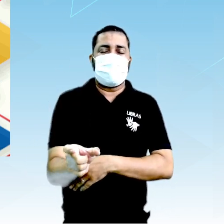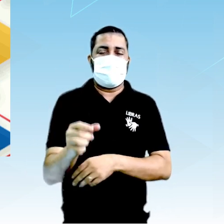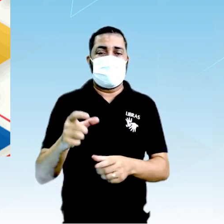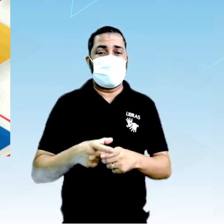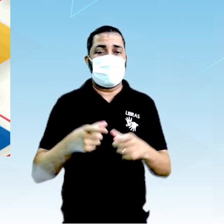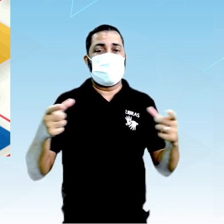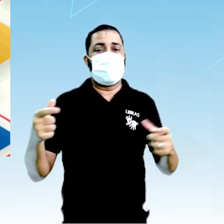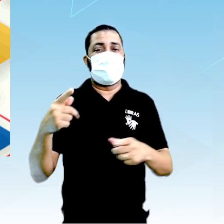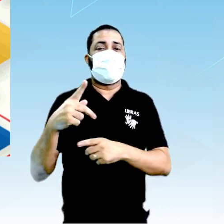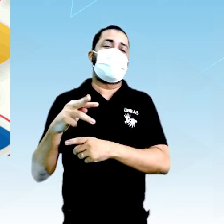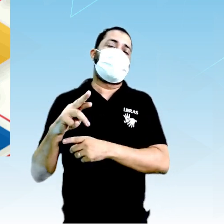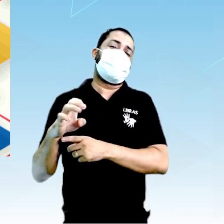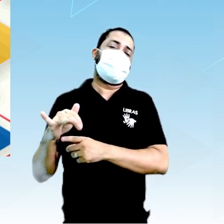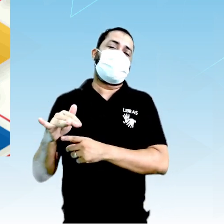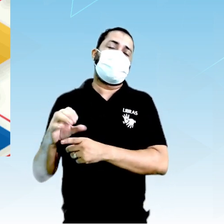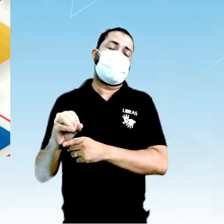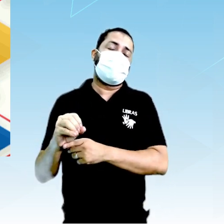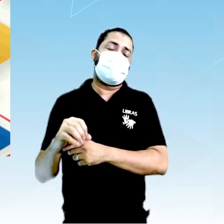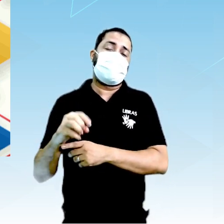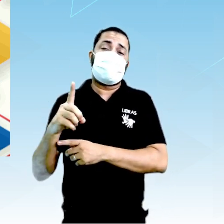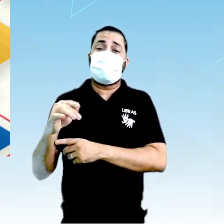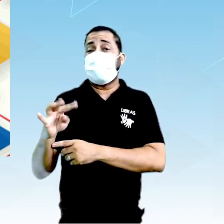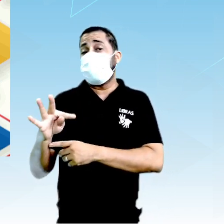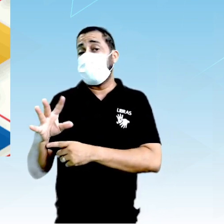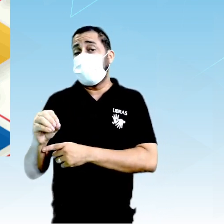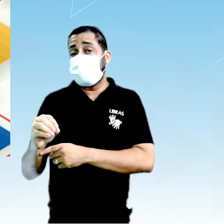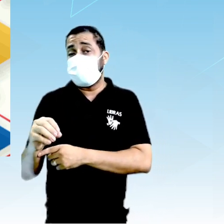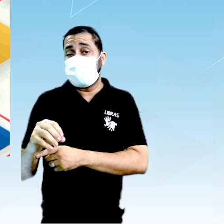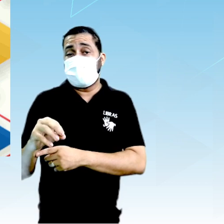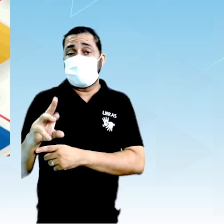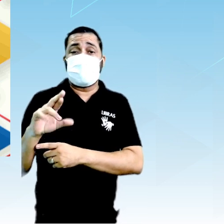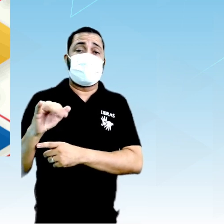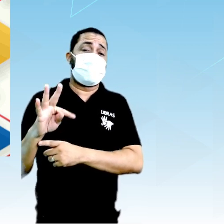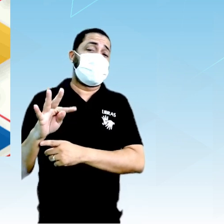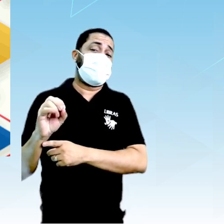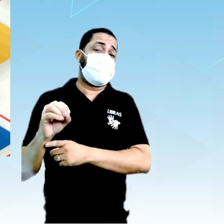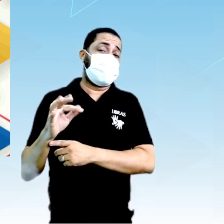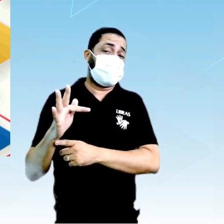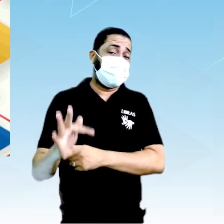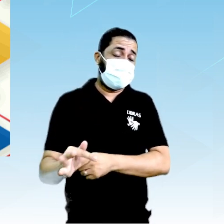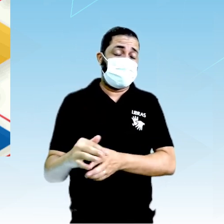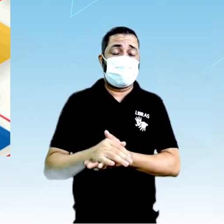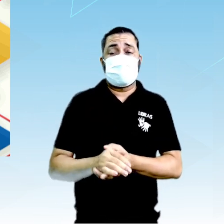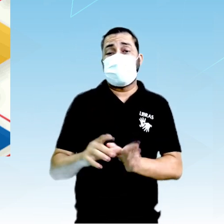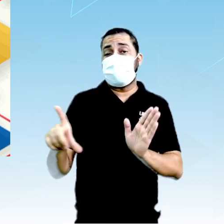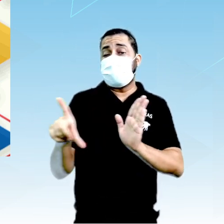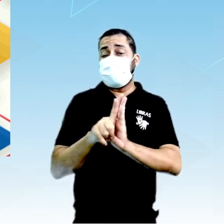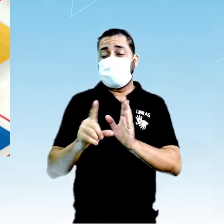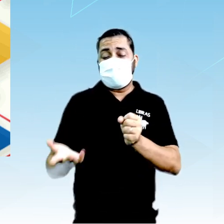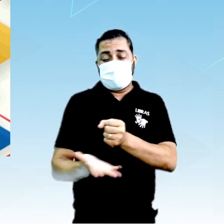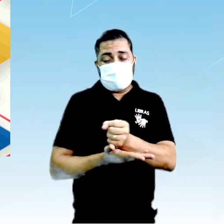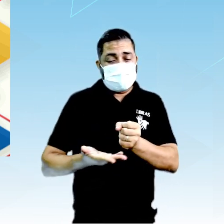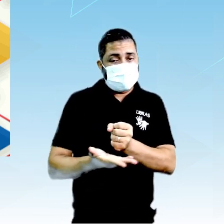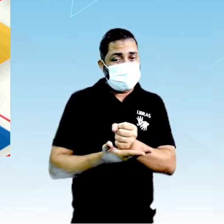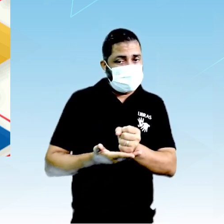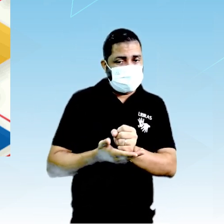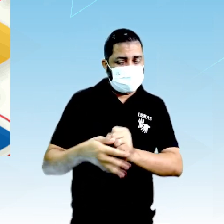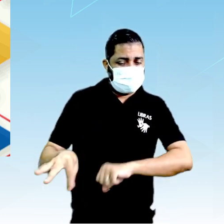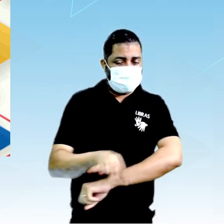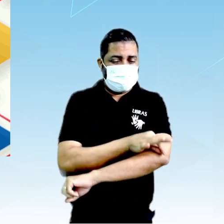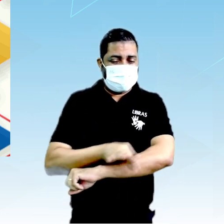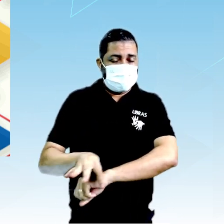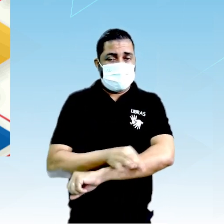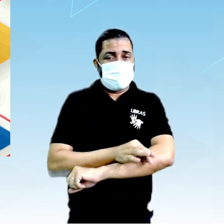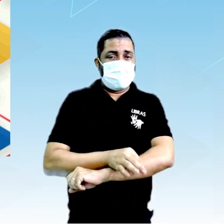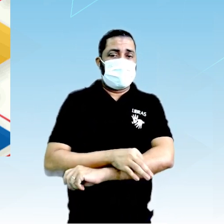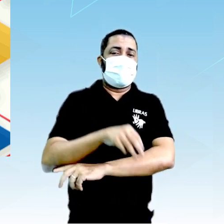Proust e o Dalton, por exemplo, o Richthofen, são leis que se baseiam na medição das